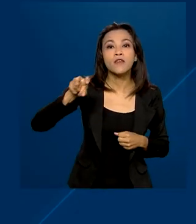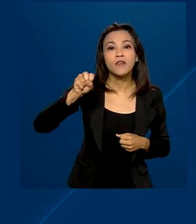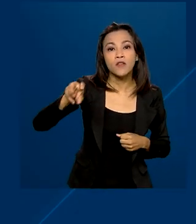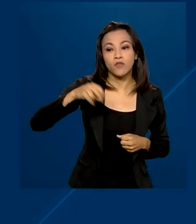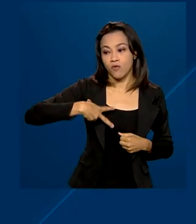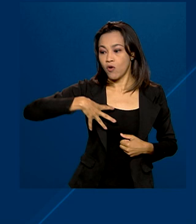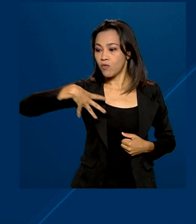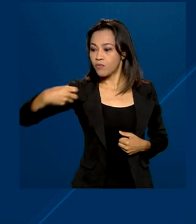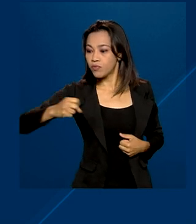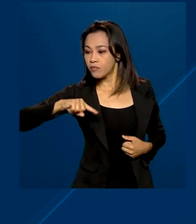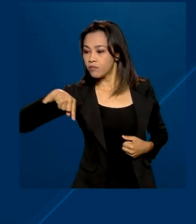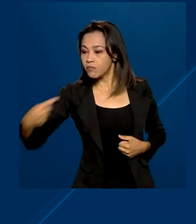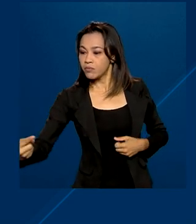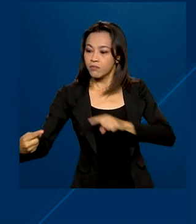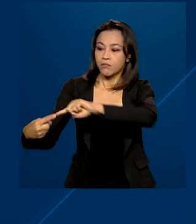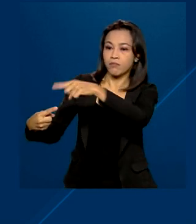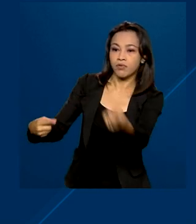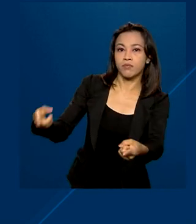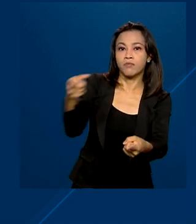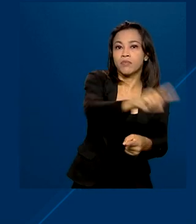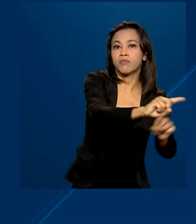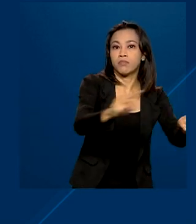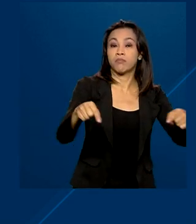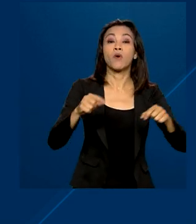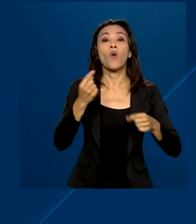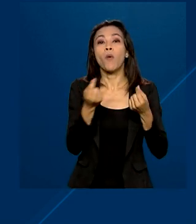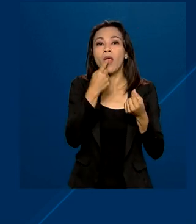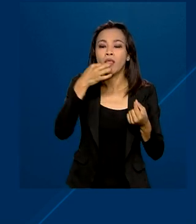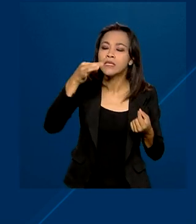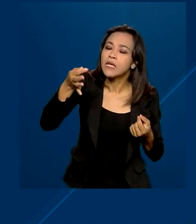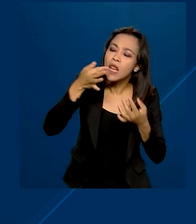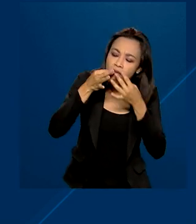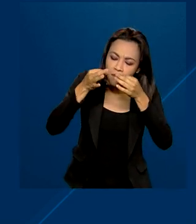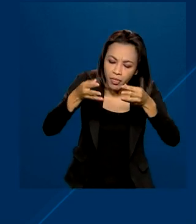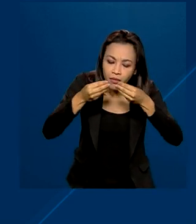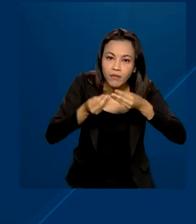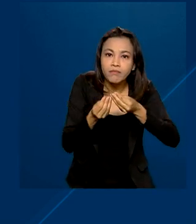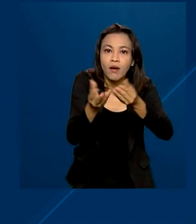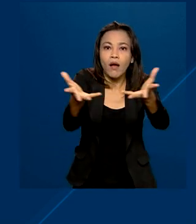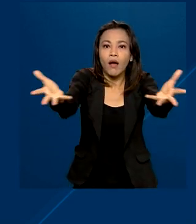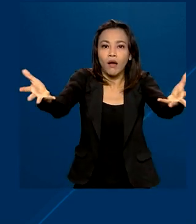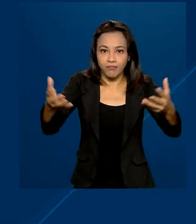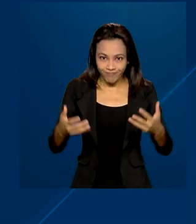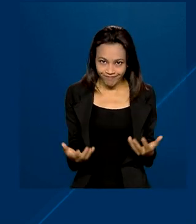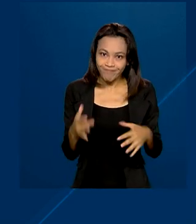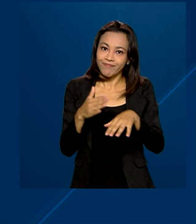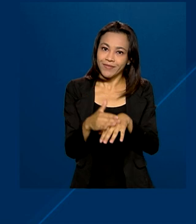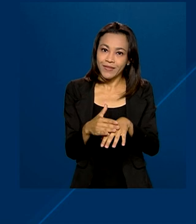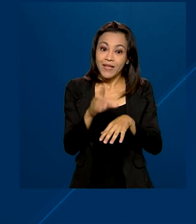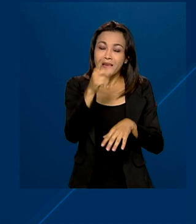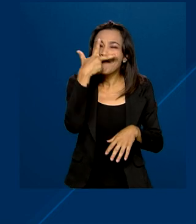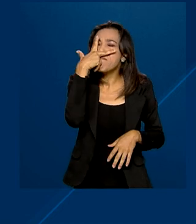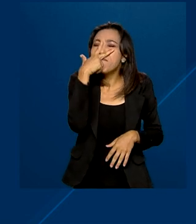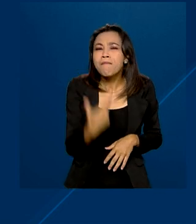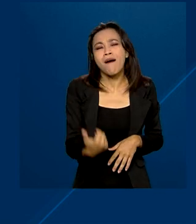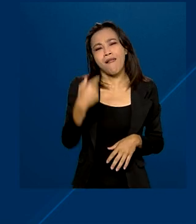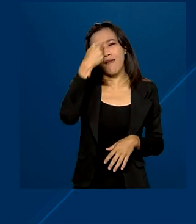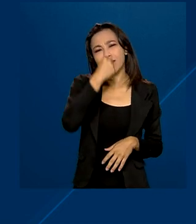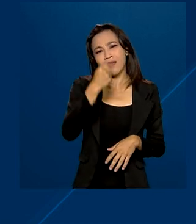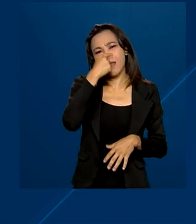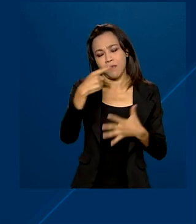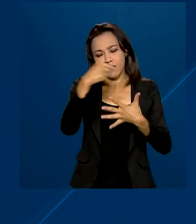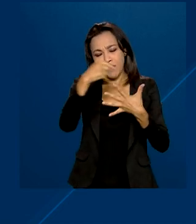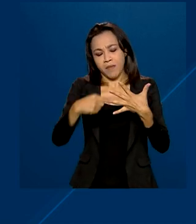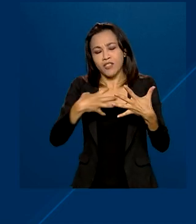pessoa para pessoa a partir de gotículas de saliva. Os sintomas iniciais são parecidos com os da gripe, com